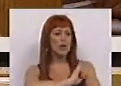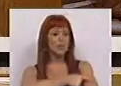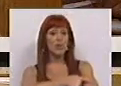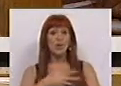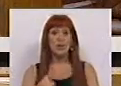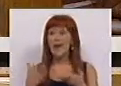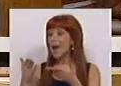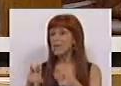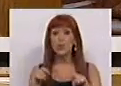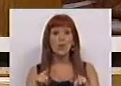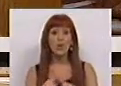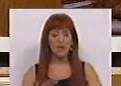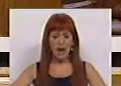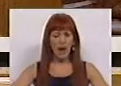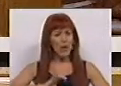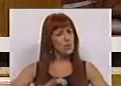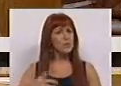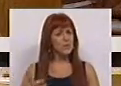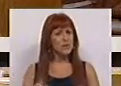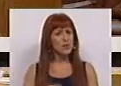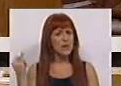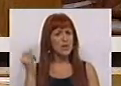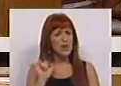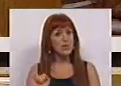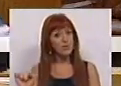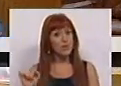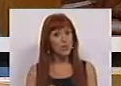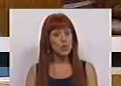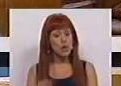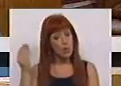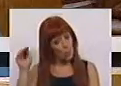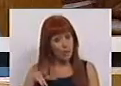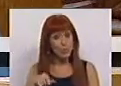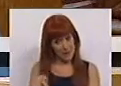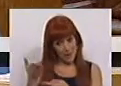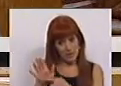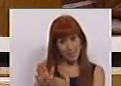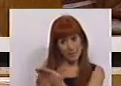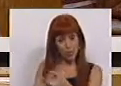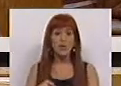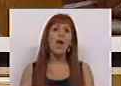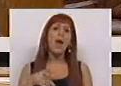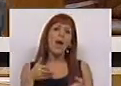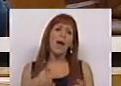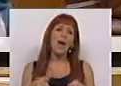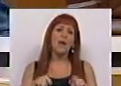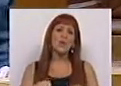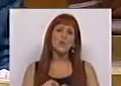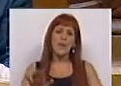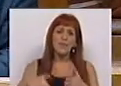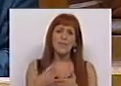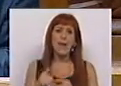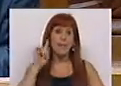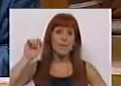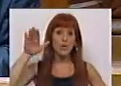e contribuam para que a confiança nas instituições, no Banco de Portugal neste caso, contribua para que seja